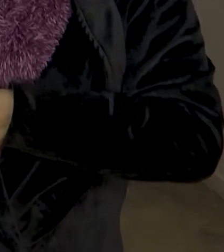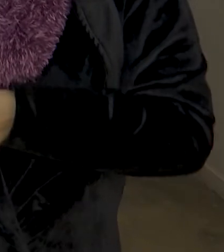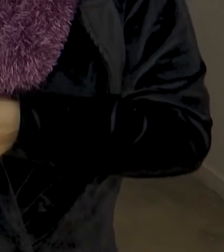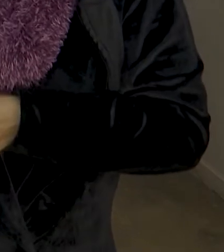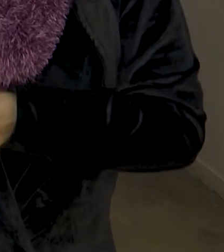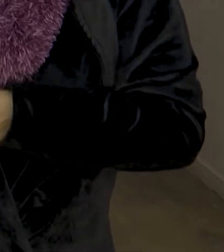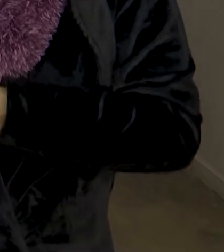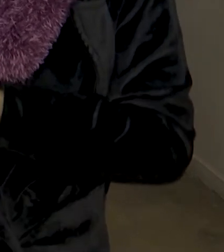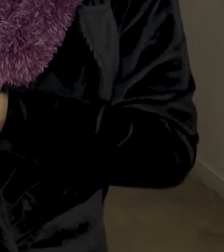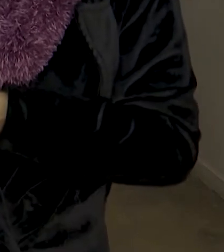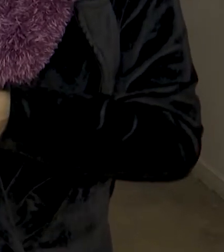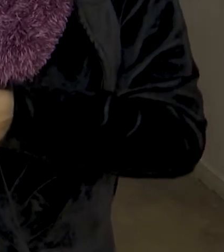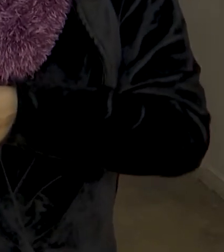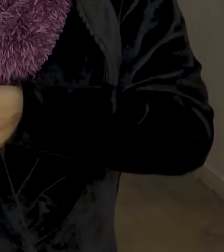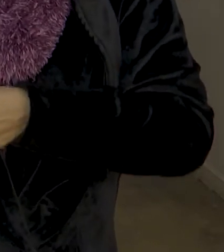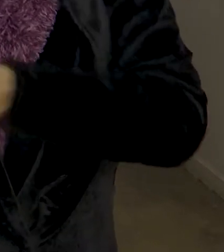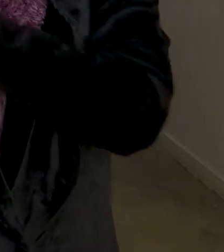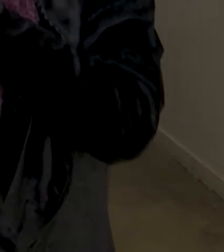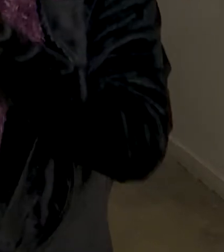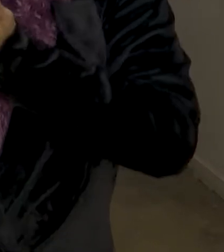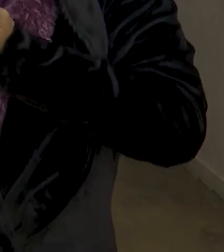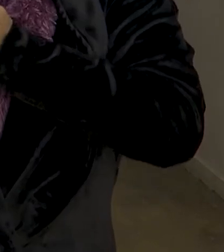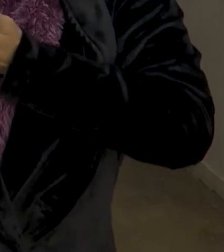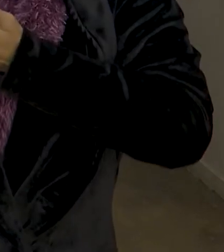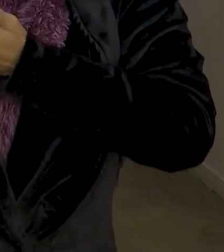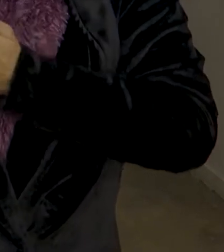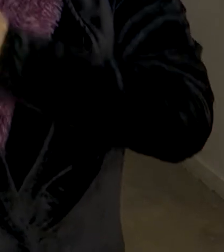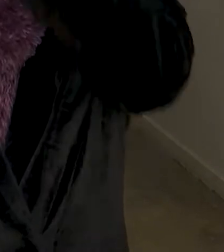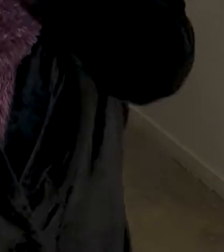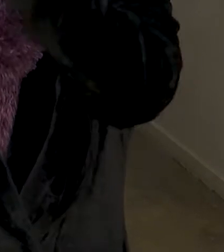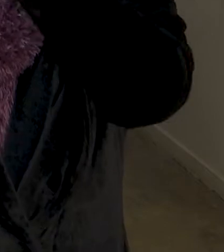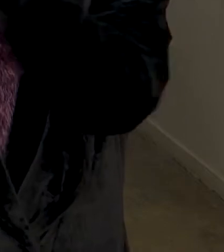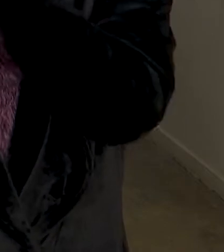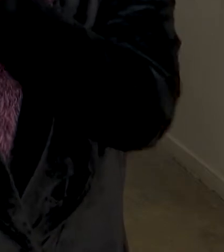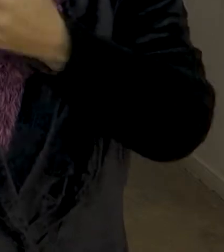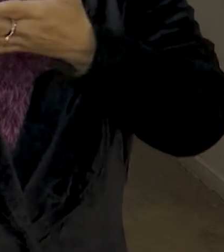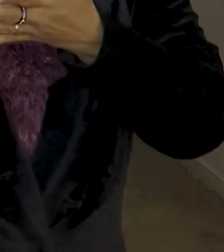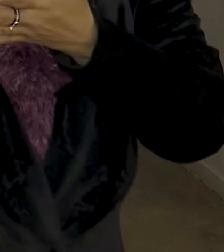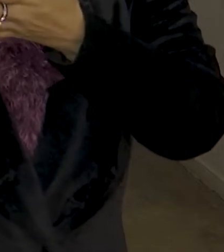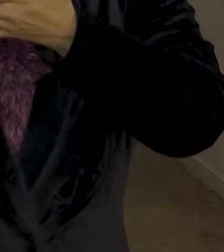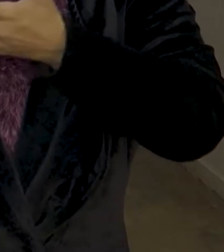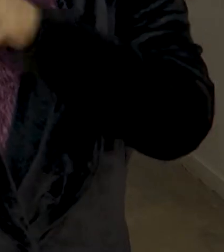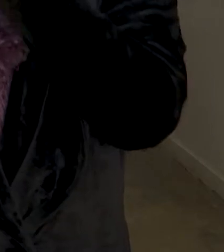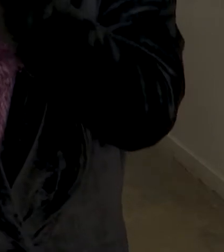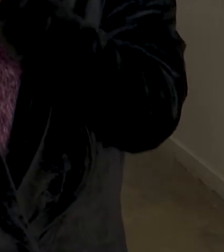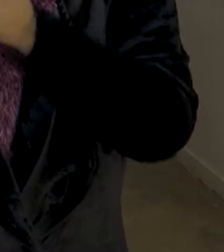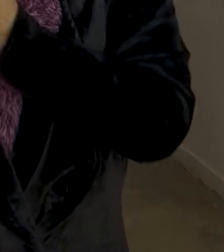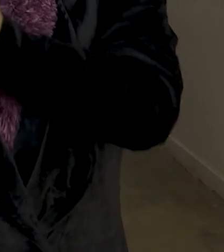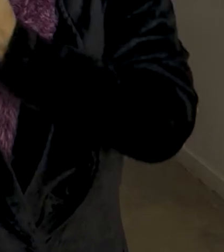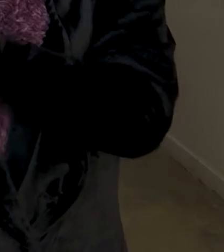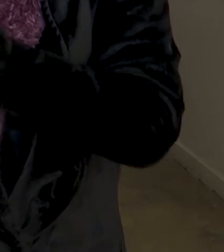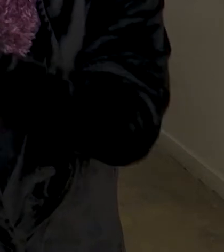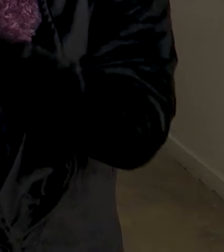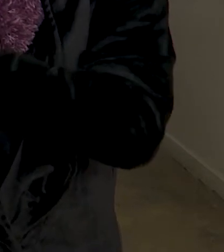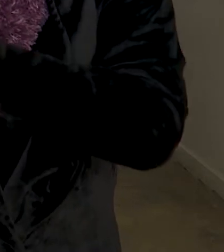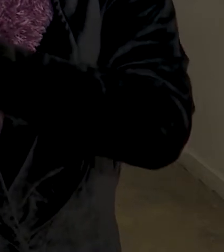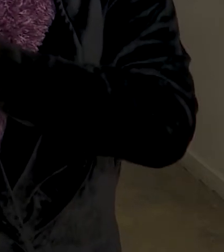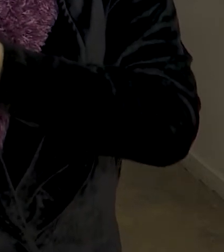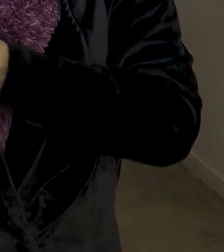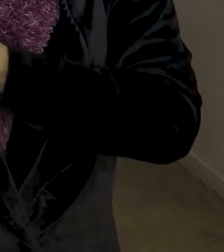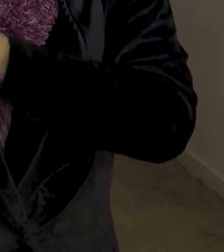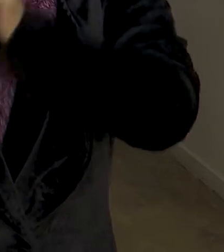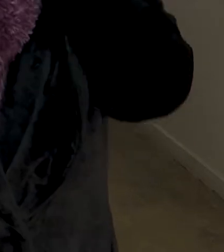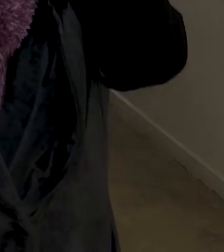Porque a criança, nessa idade de 6, 7 anos, ela começa a aprender libras também, e a leitura também,